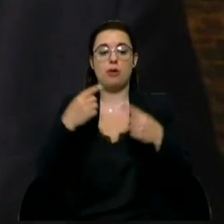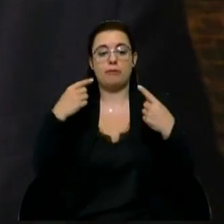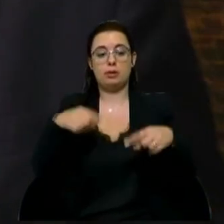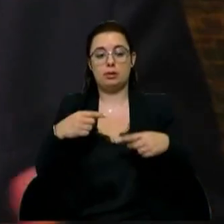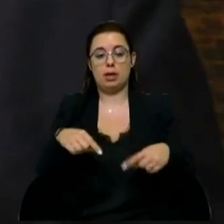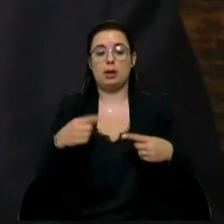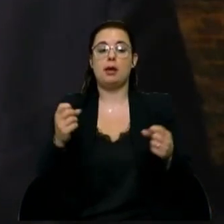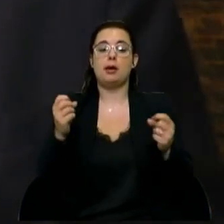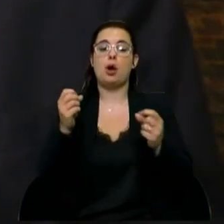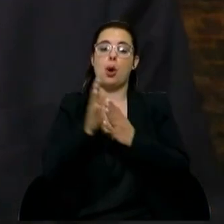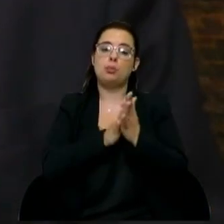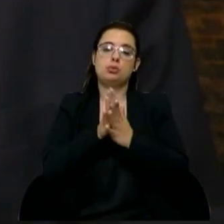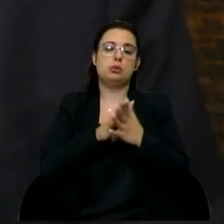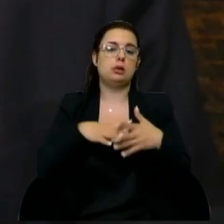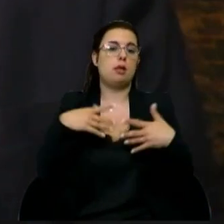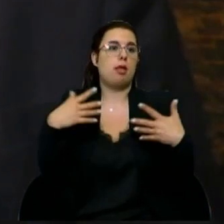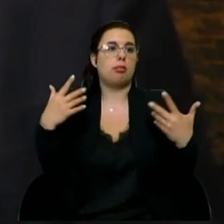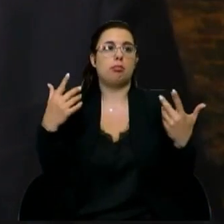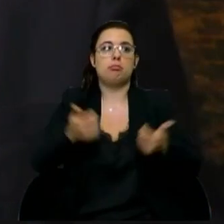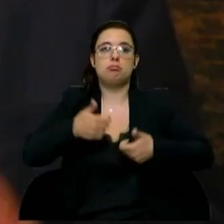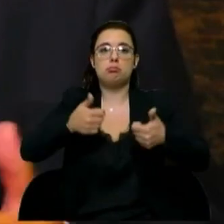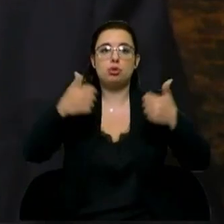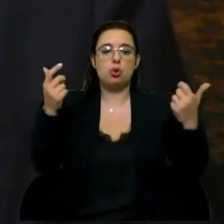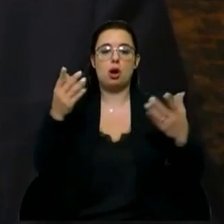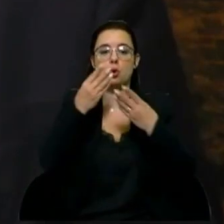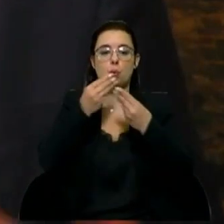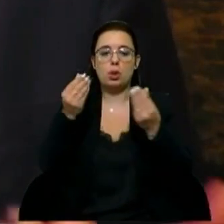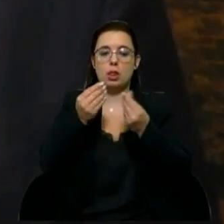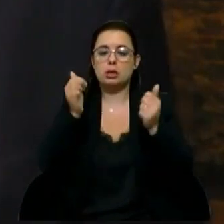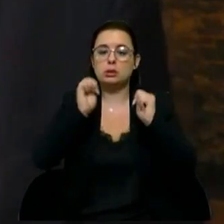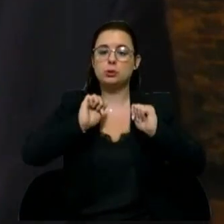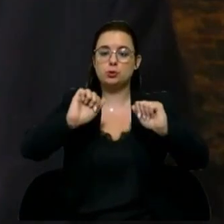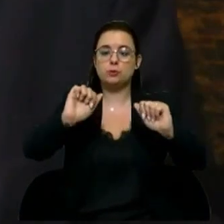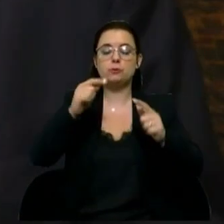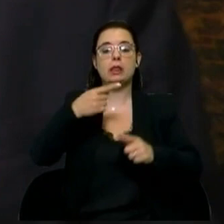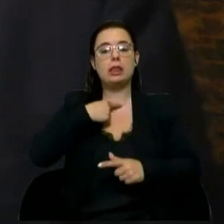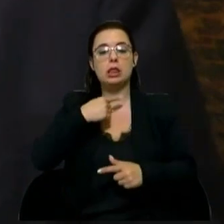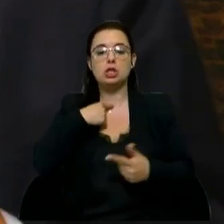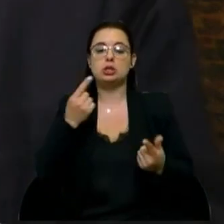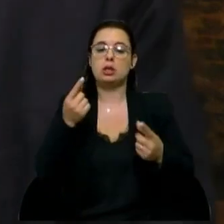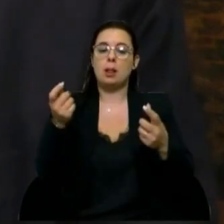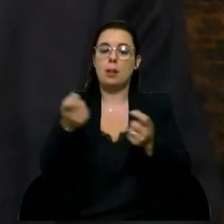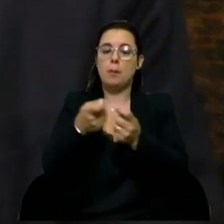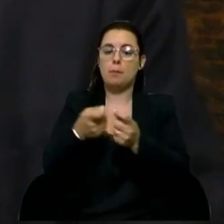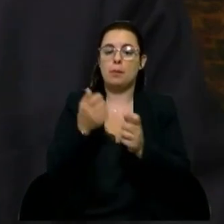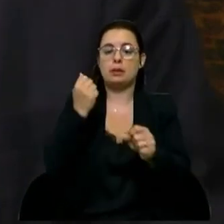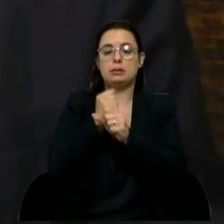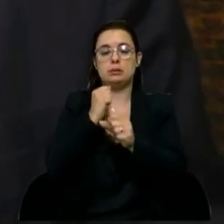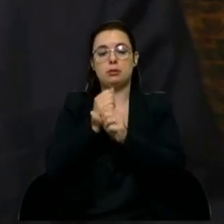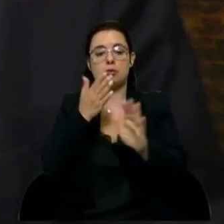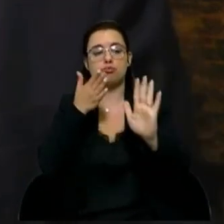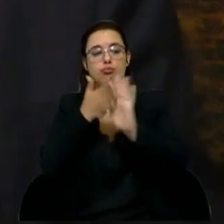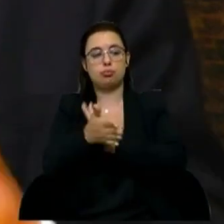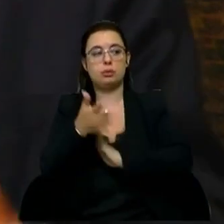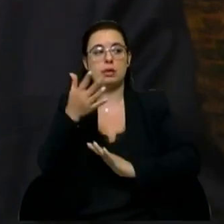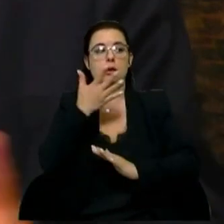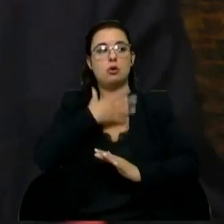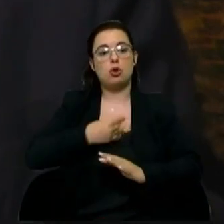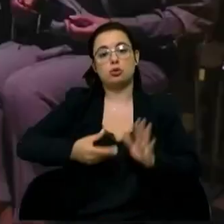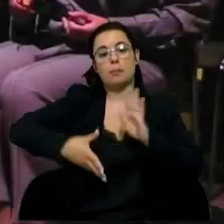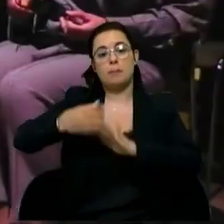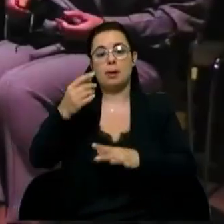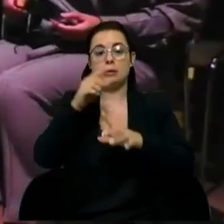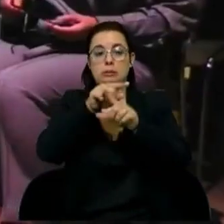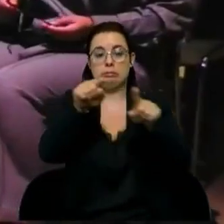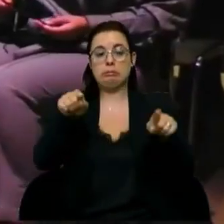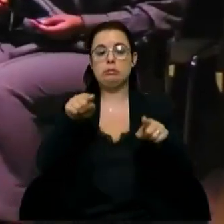vida, uma oportunidade de melhorar as suas qualificações no sentido digital, aproximar-se de empregos que são mais atrativos para